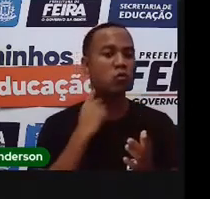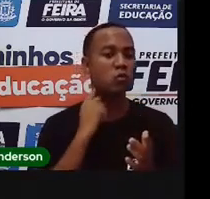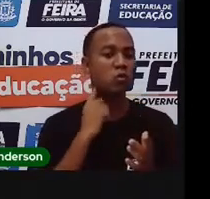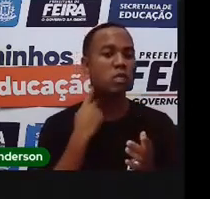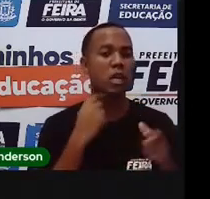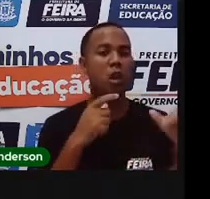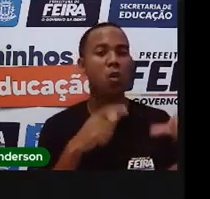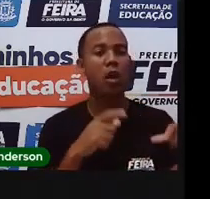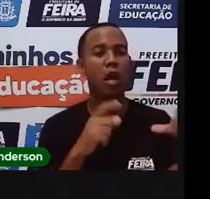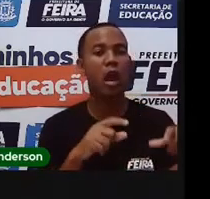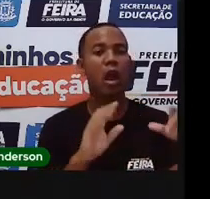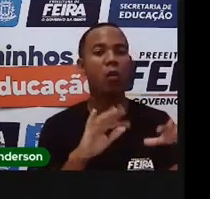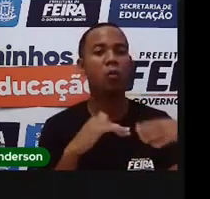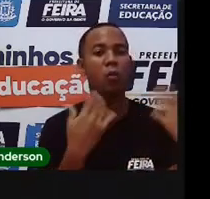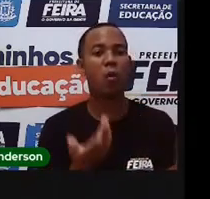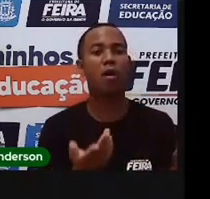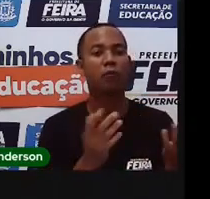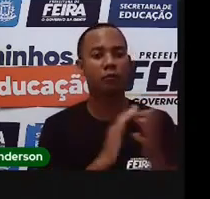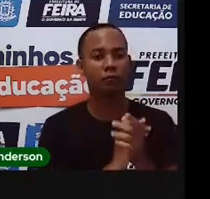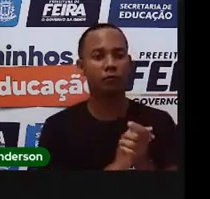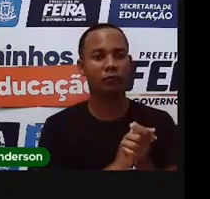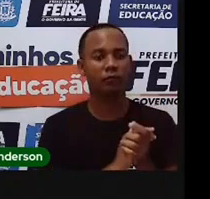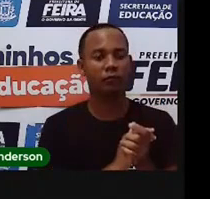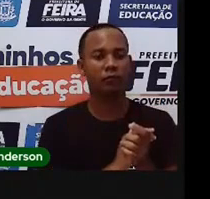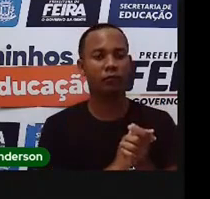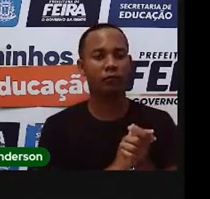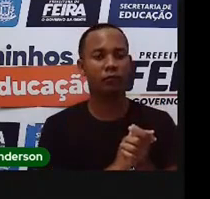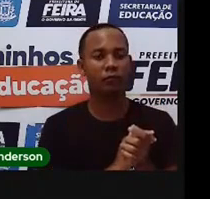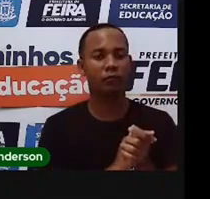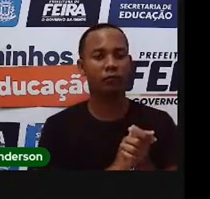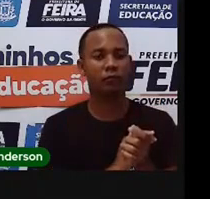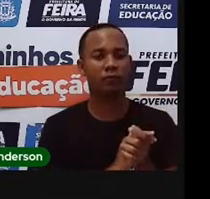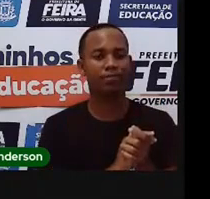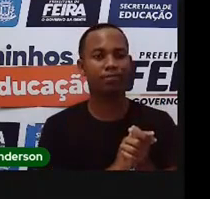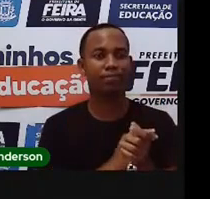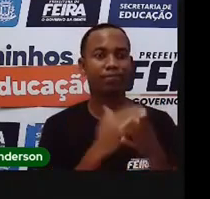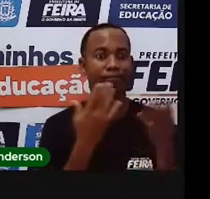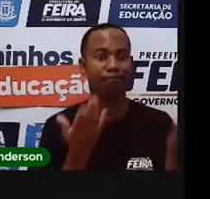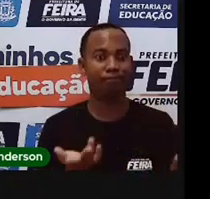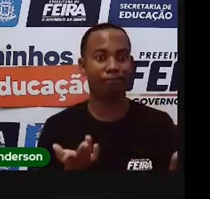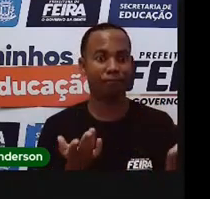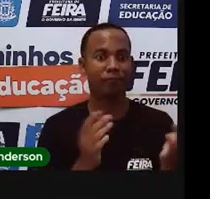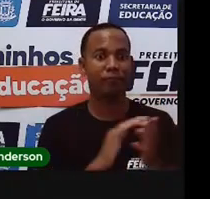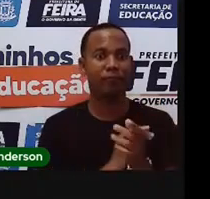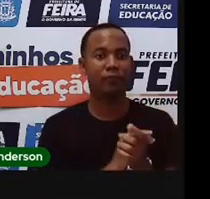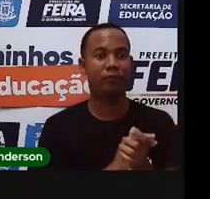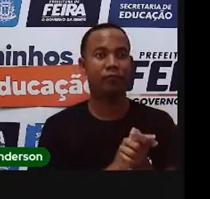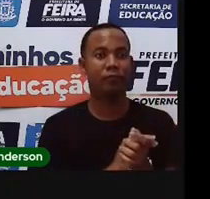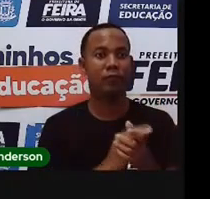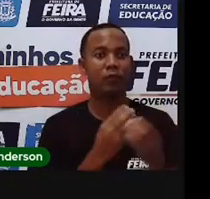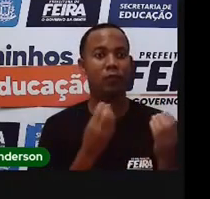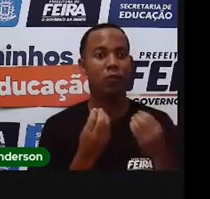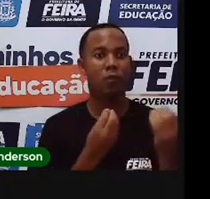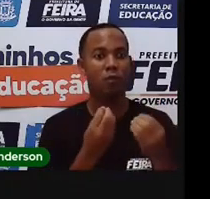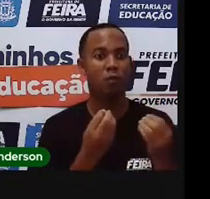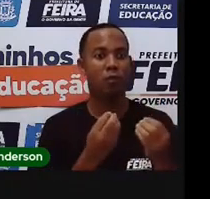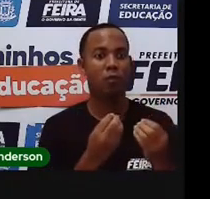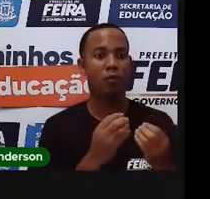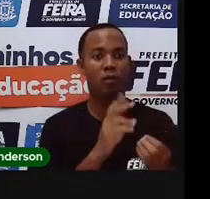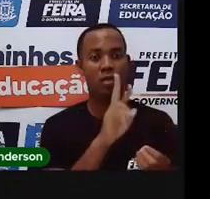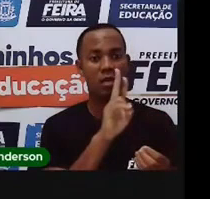lixeira? E aí, o que vocês acham? Será que é no chão? Será que é na lixeira? Será que é no rio?